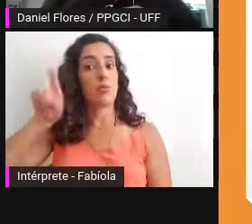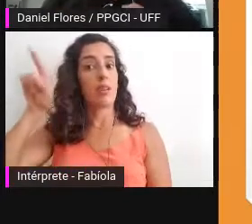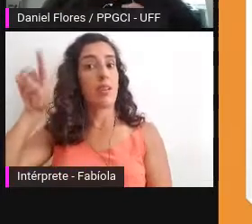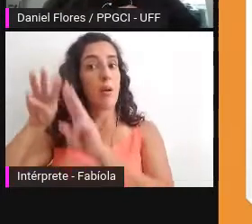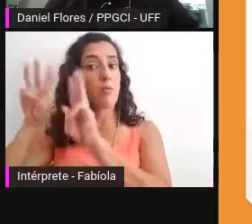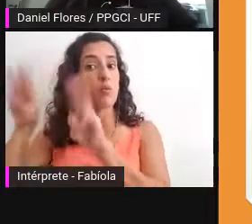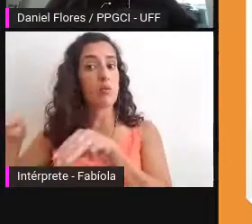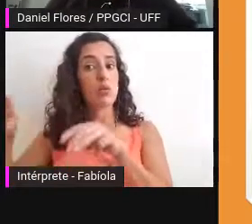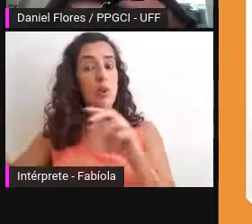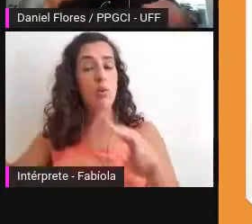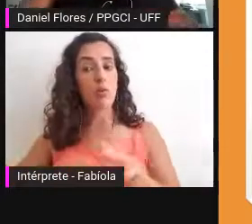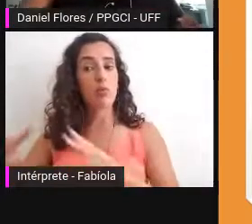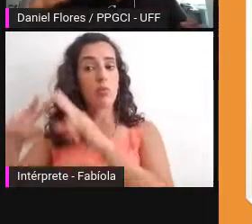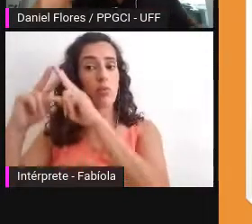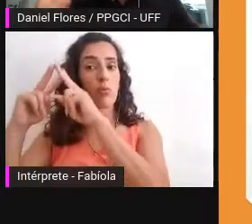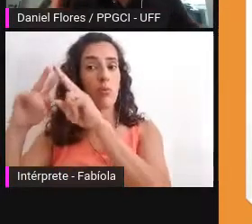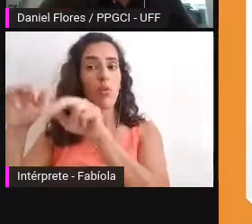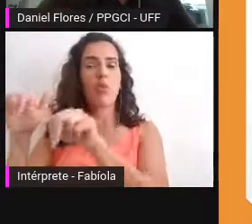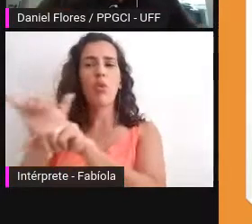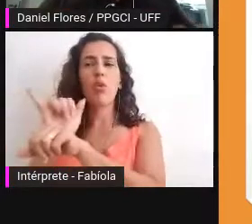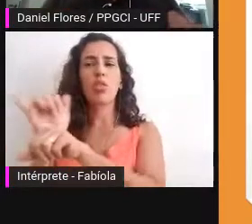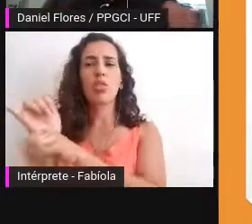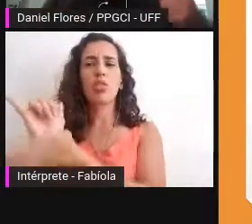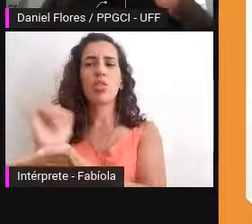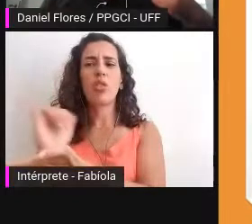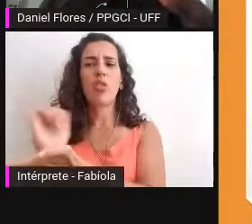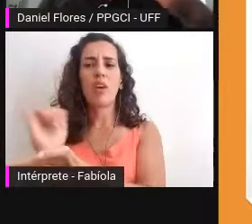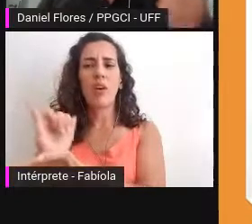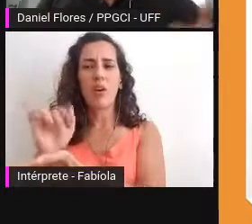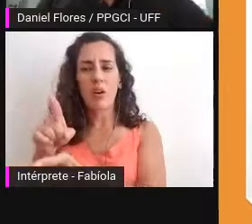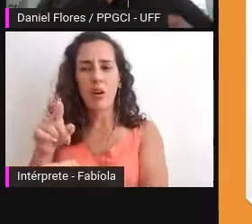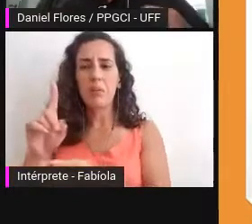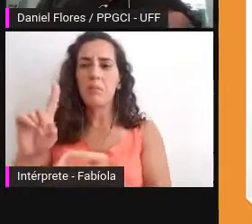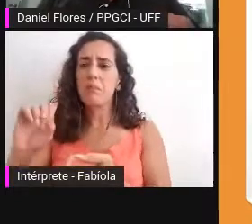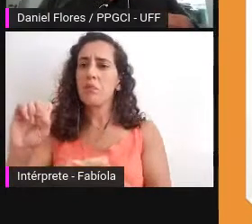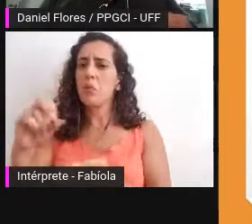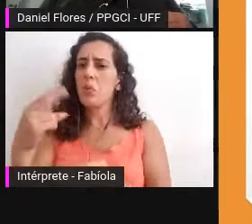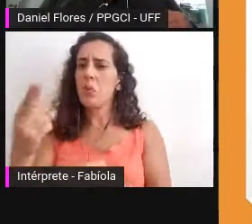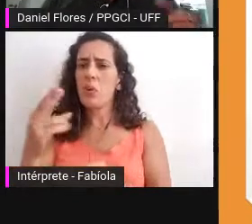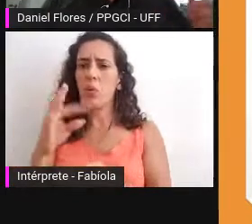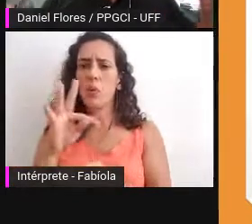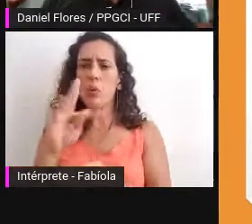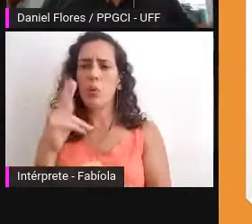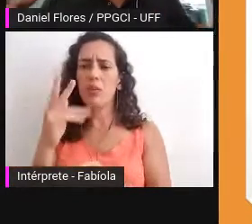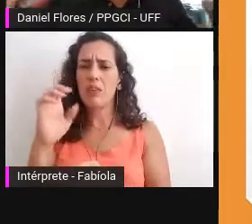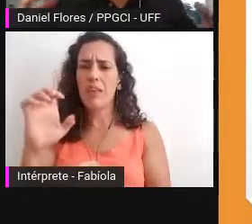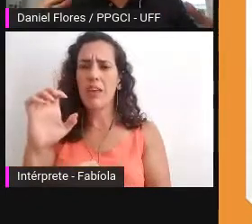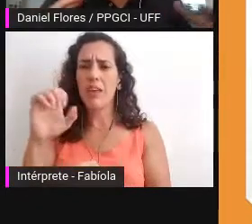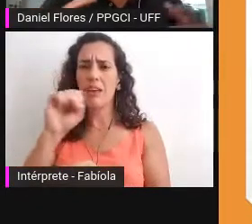corra nas bibliotecas ou o The Space ou o Artivist Toolkit